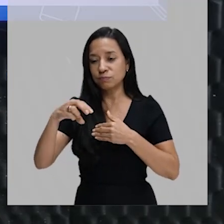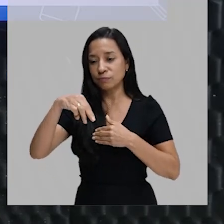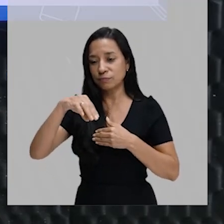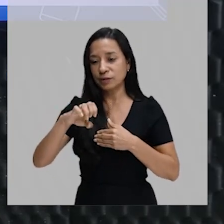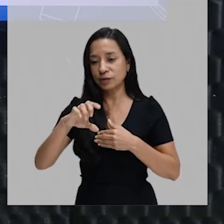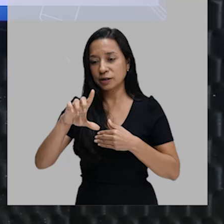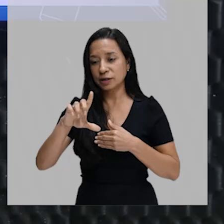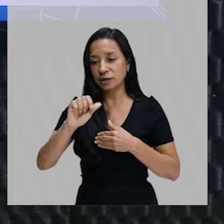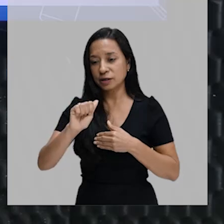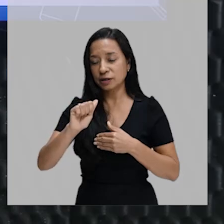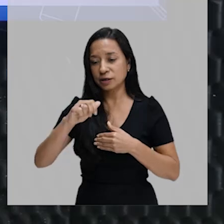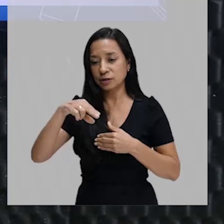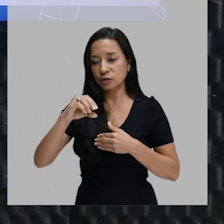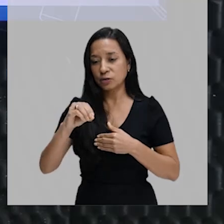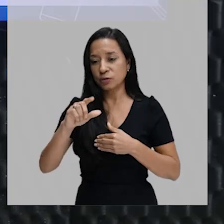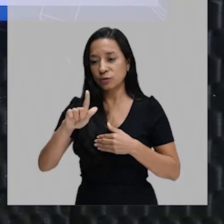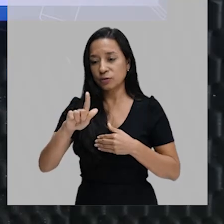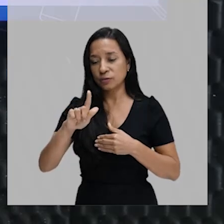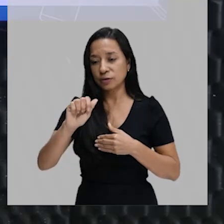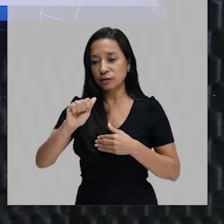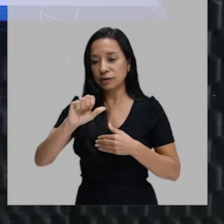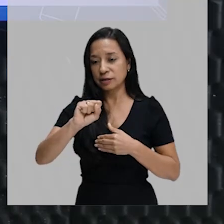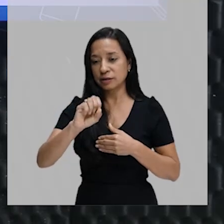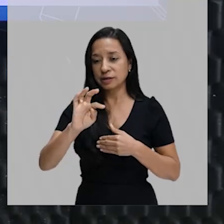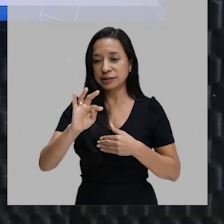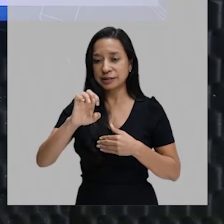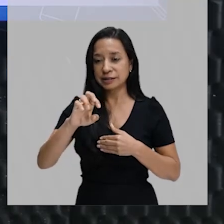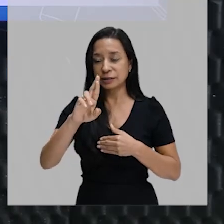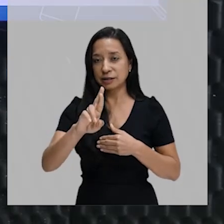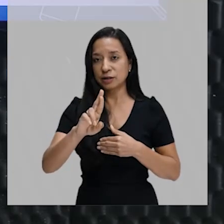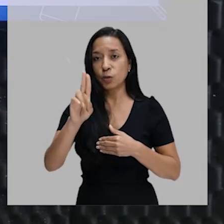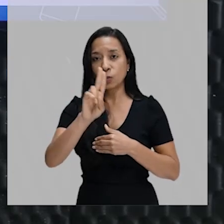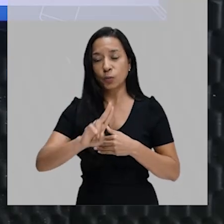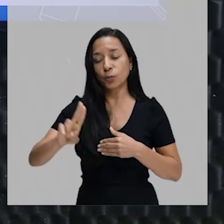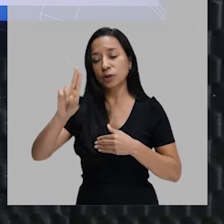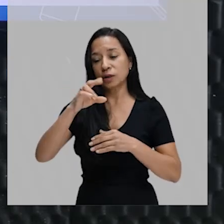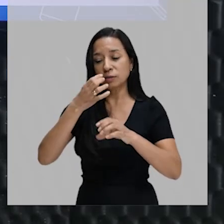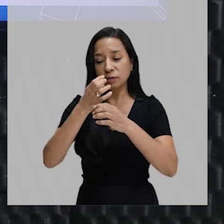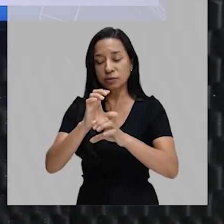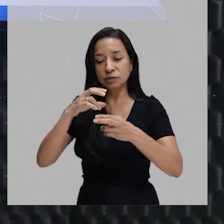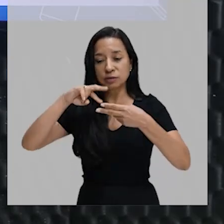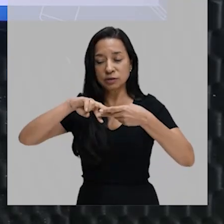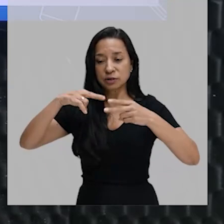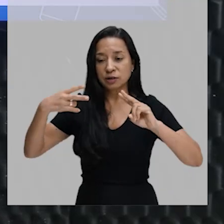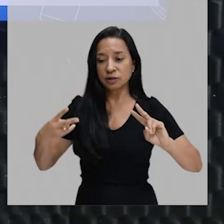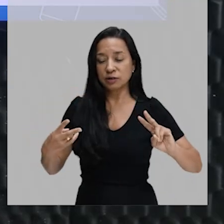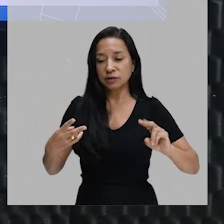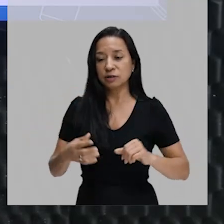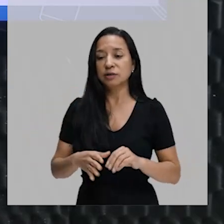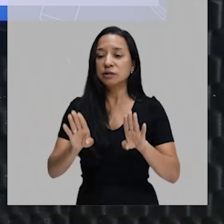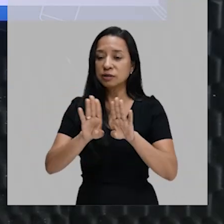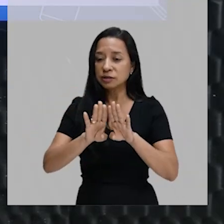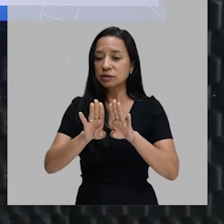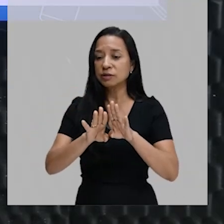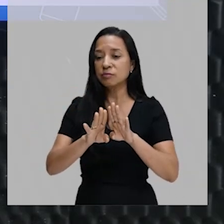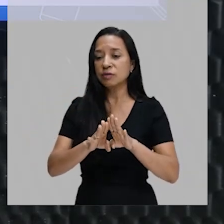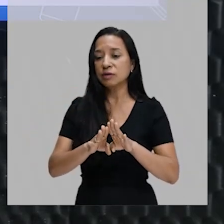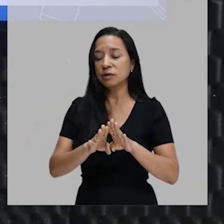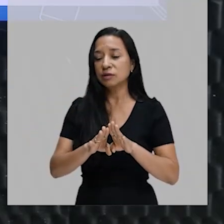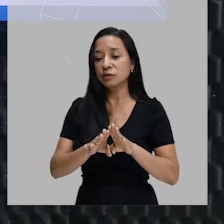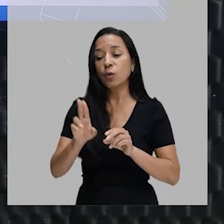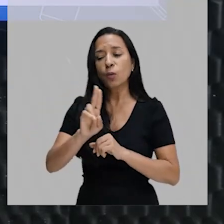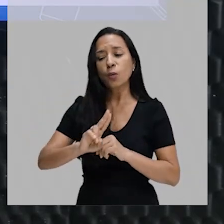Drosófila melanogaster. Esse é nome científico dela. Ela é muito usada pela engenharia genética. E, logicamente, muitos usam